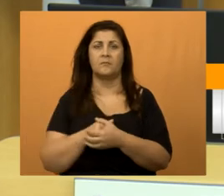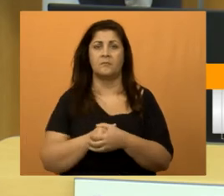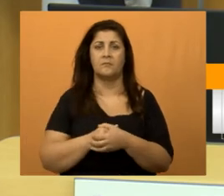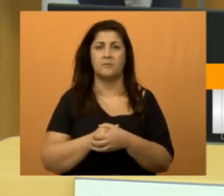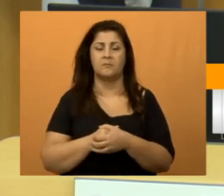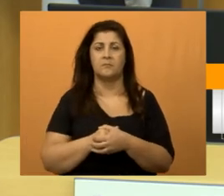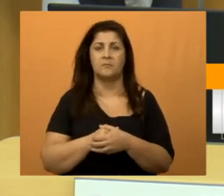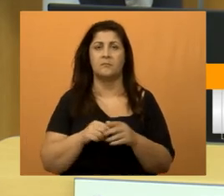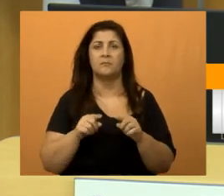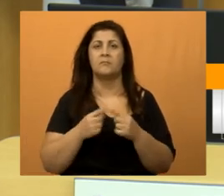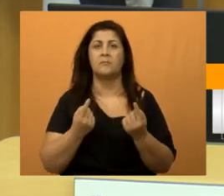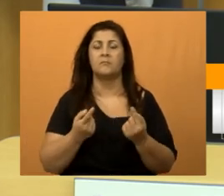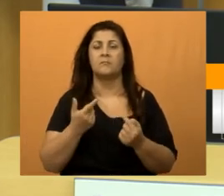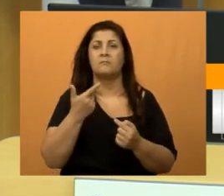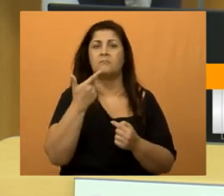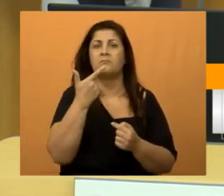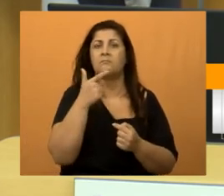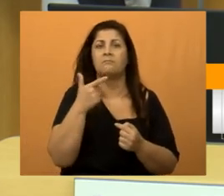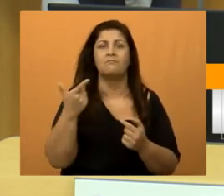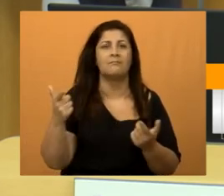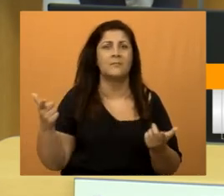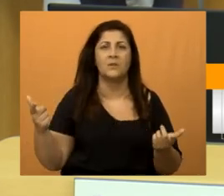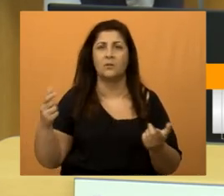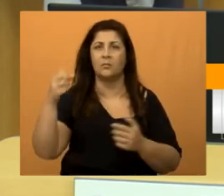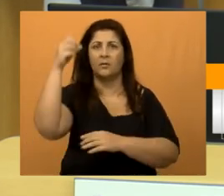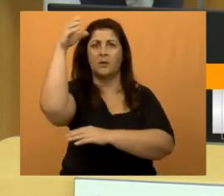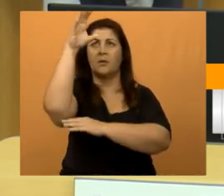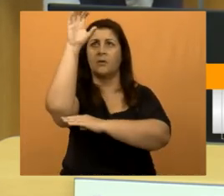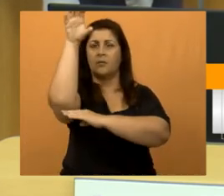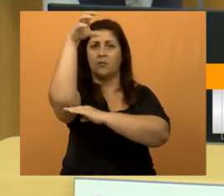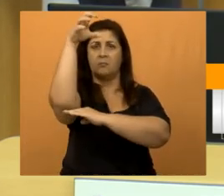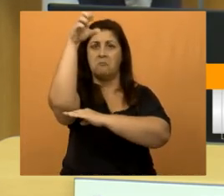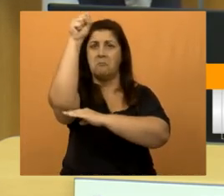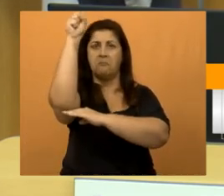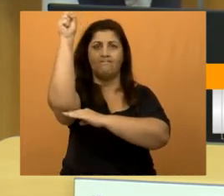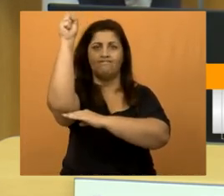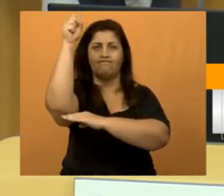e não tem braço de iluminação nos postes. Olha aí.